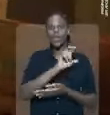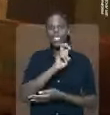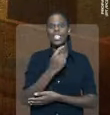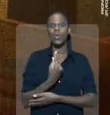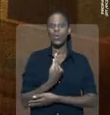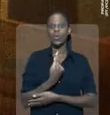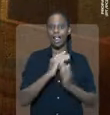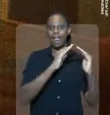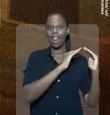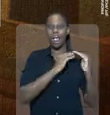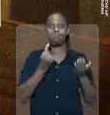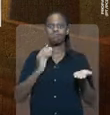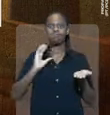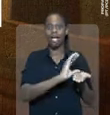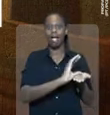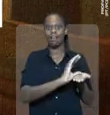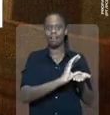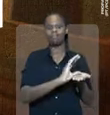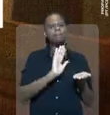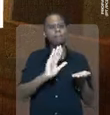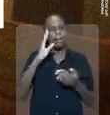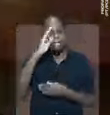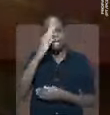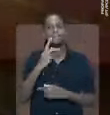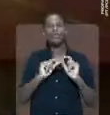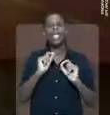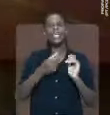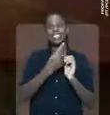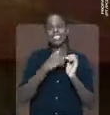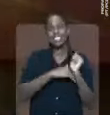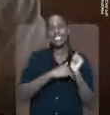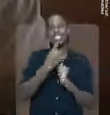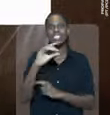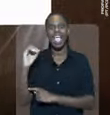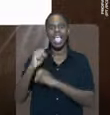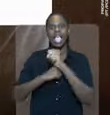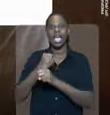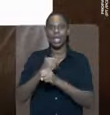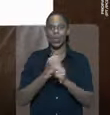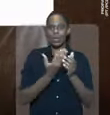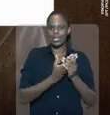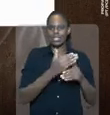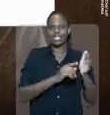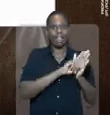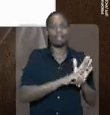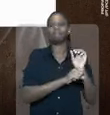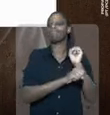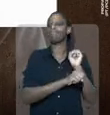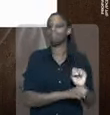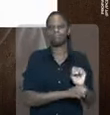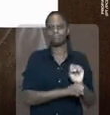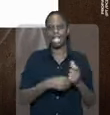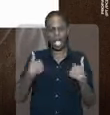Bolsonaro ter comprado 51 imóveis em dinheiro vivo. Mas Bolsonaro decretou o sigilo de 100 anos nos processos